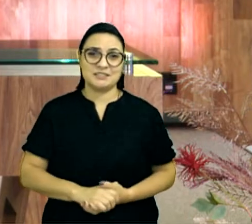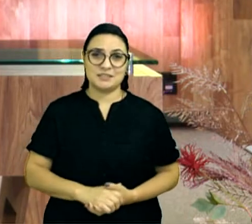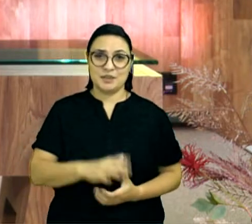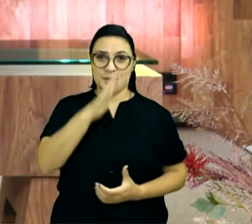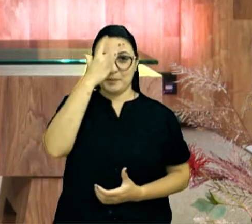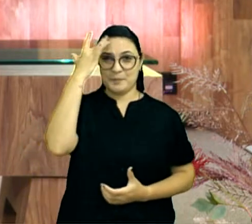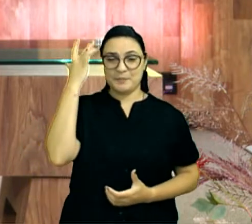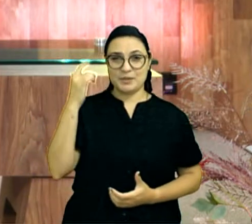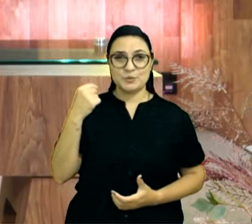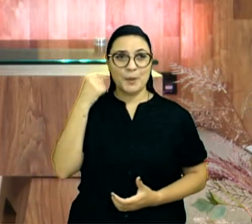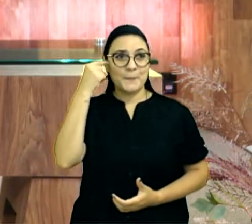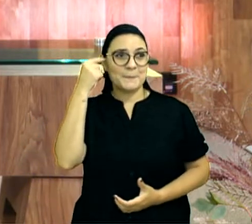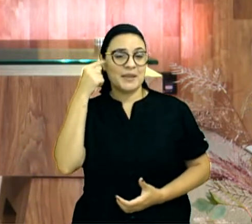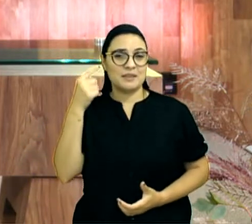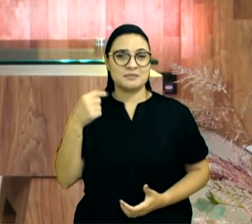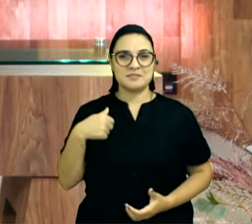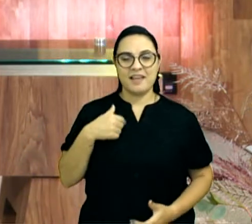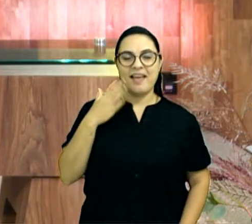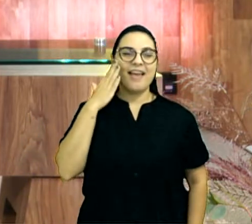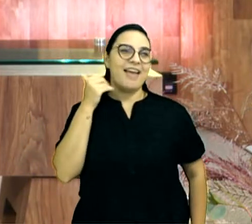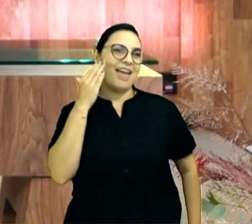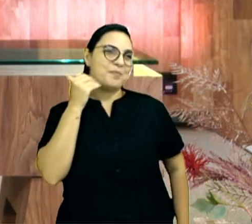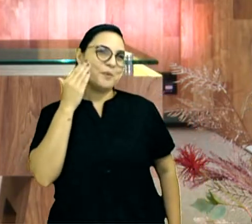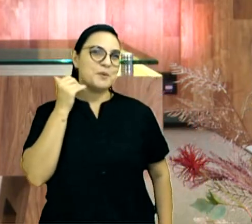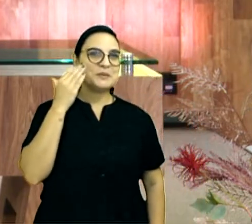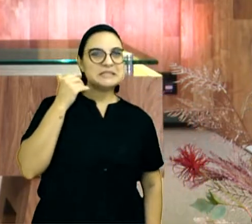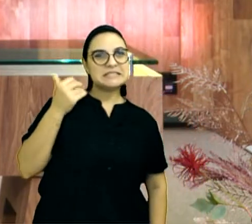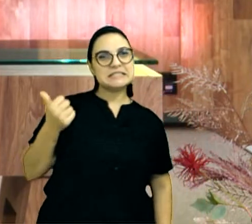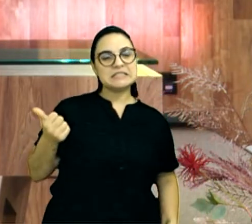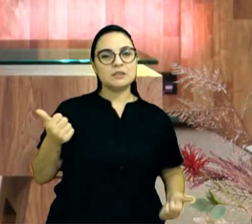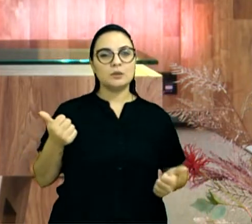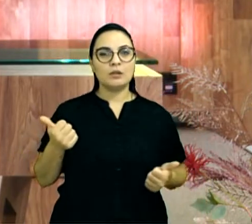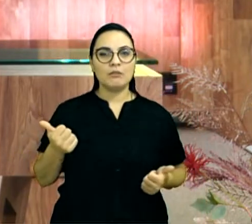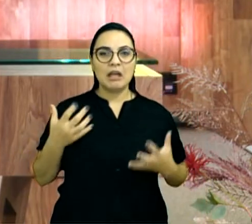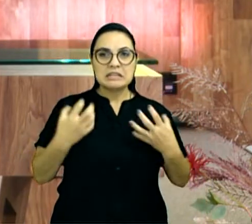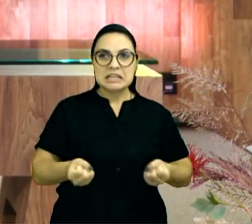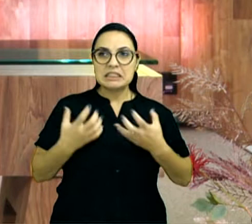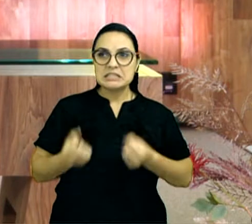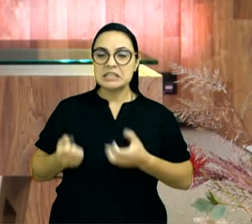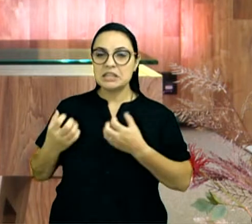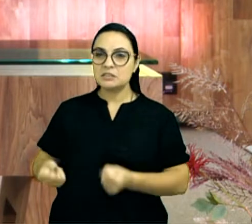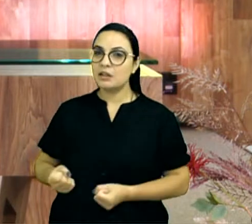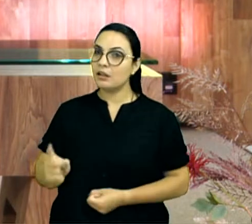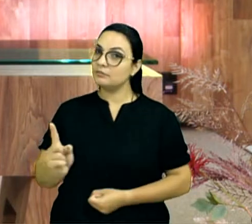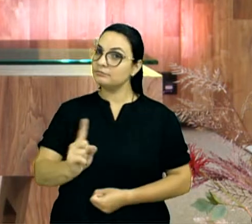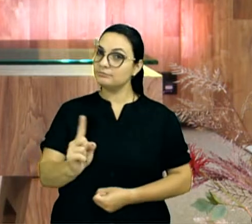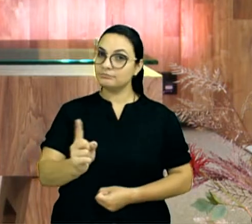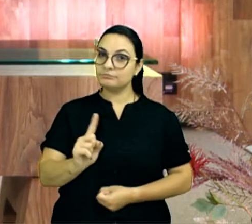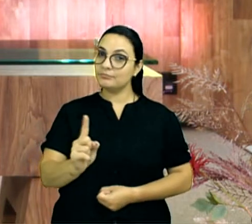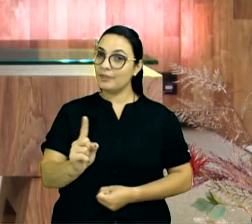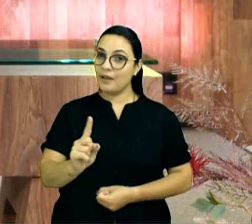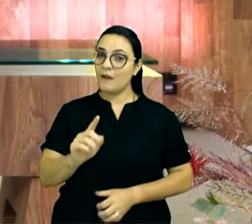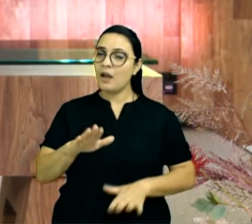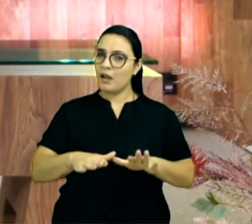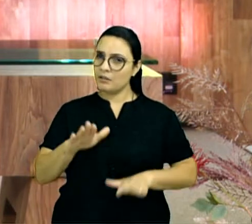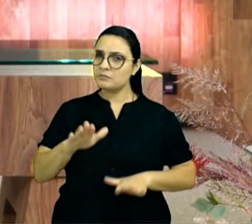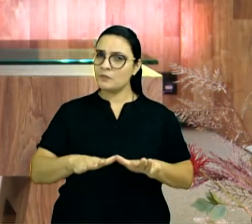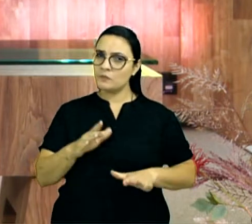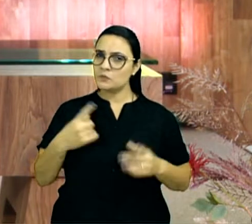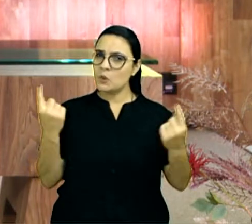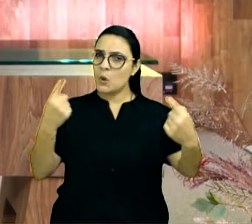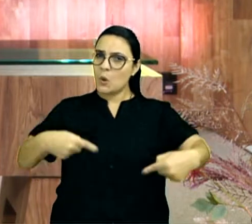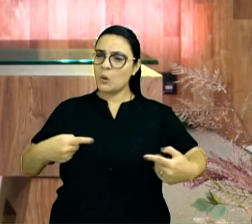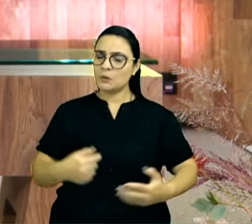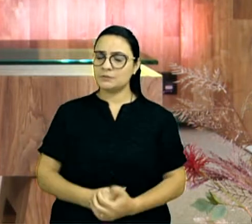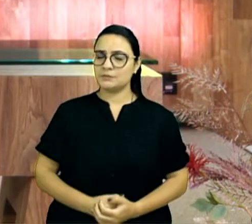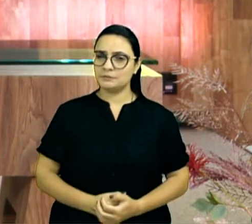aquele cara legalzinho, que lava os pés, que hum, não, muitas vezes, você desagrada, eu atendi um